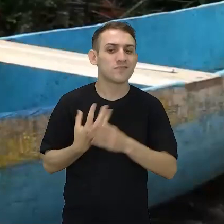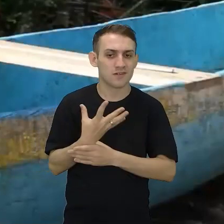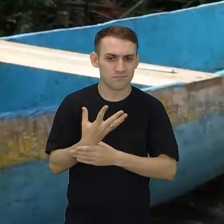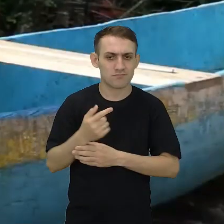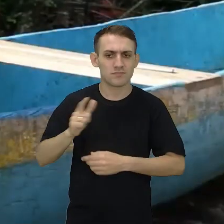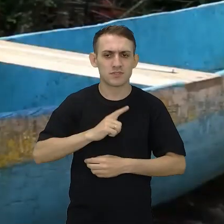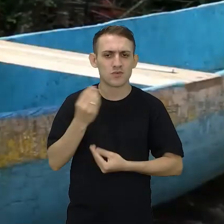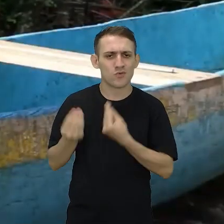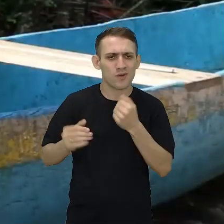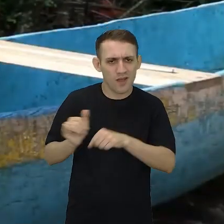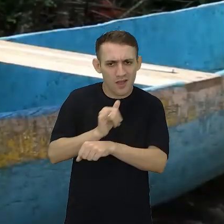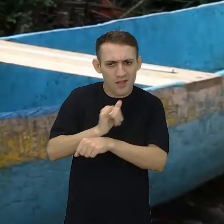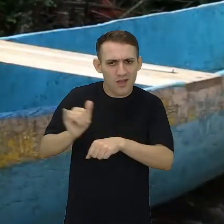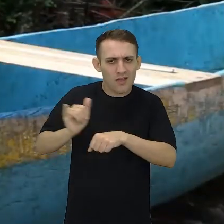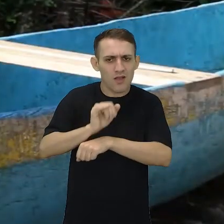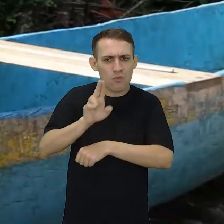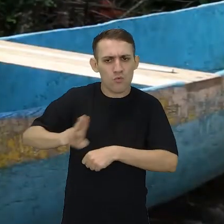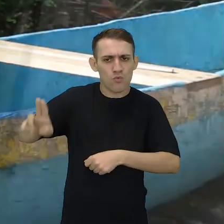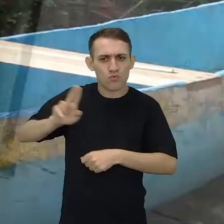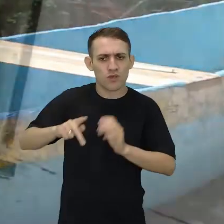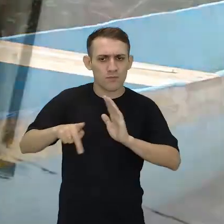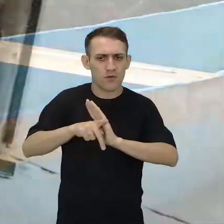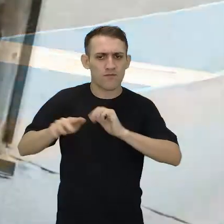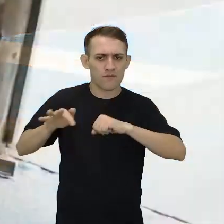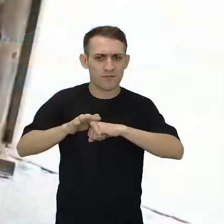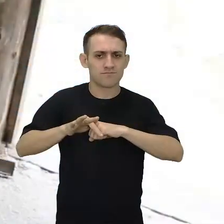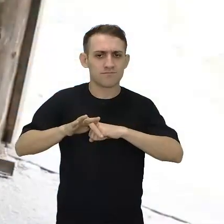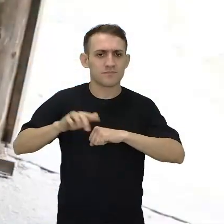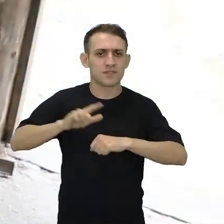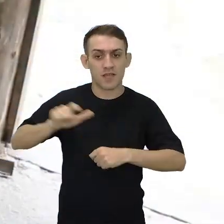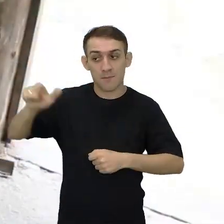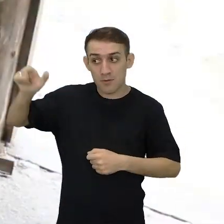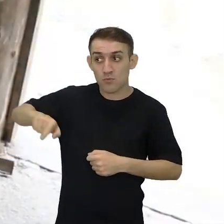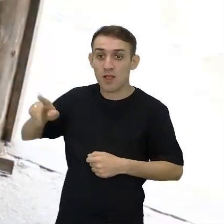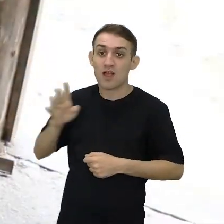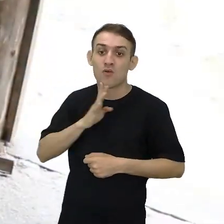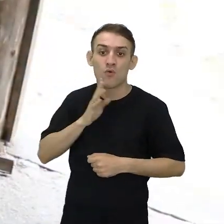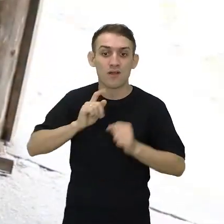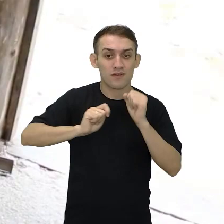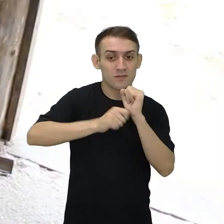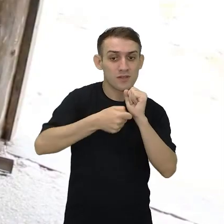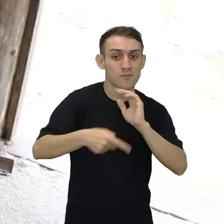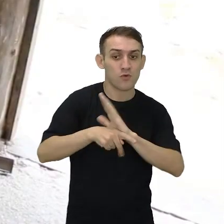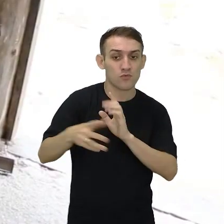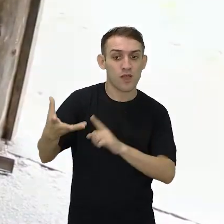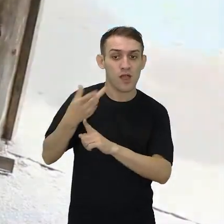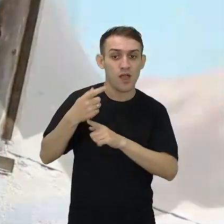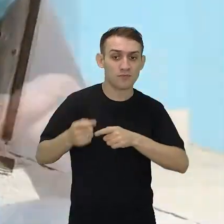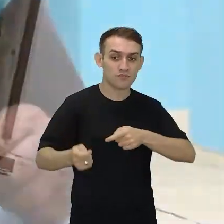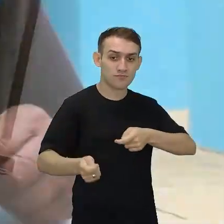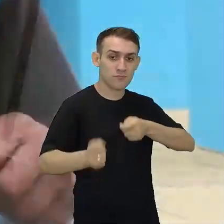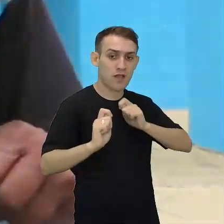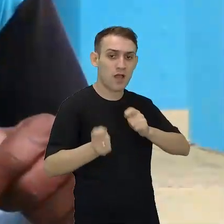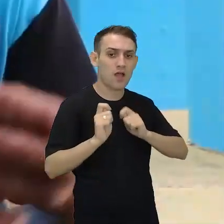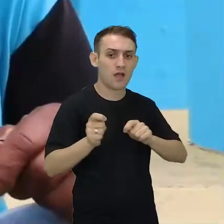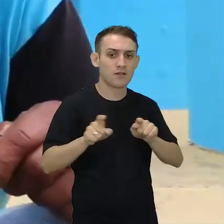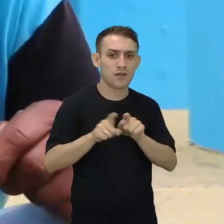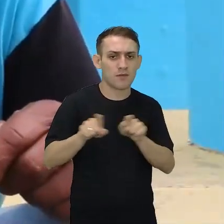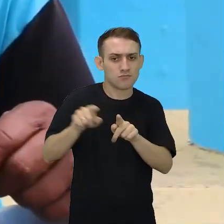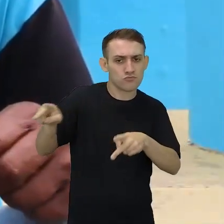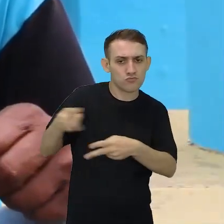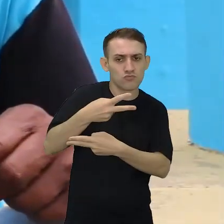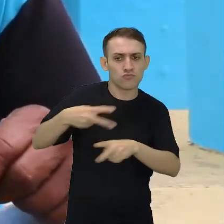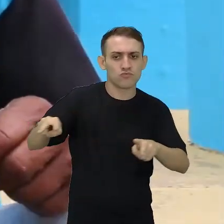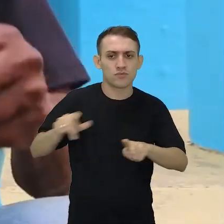com qual madeira e seus instrumentos. É a pessoa que conhece os segredos da arte e da pesca, dos ventos e da maré,